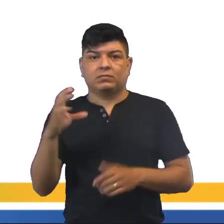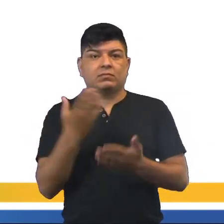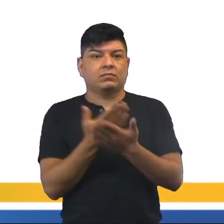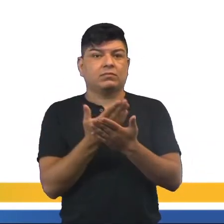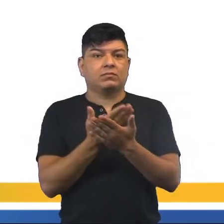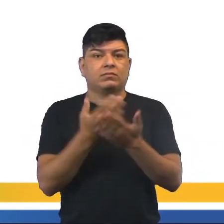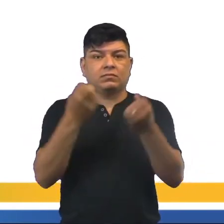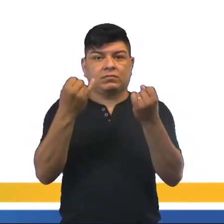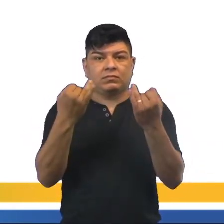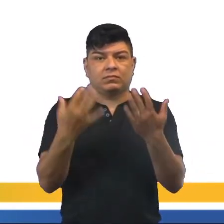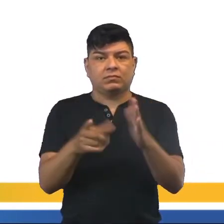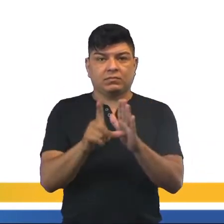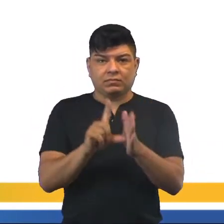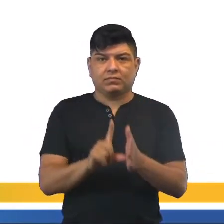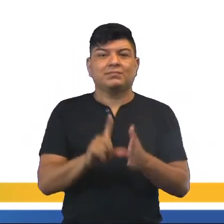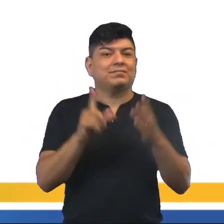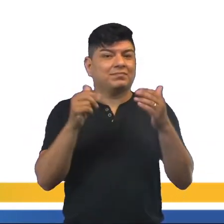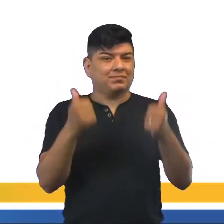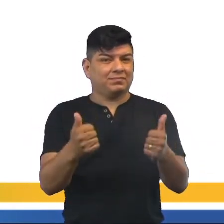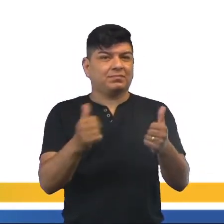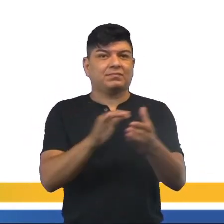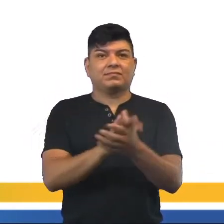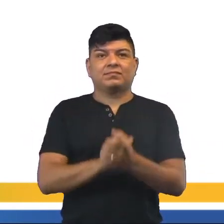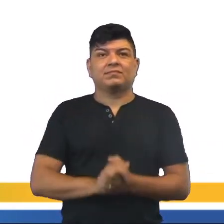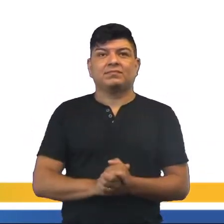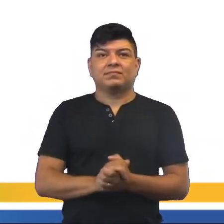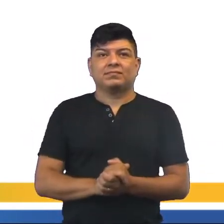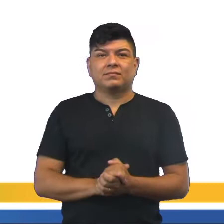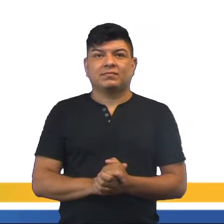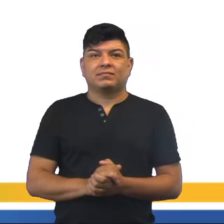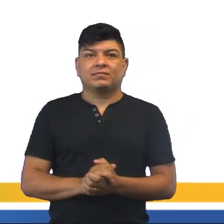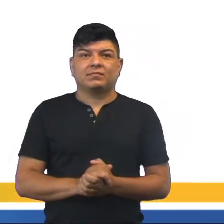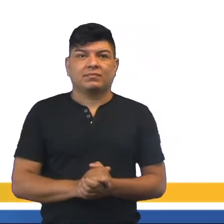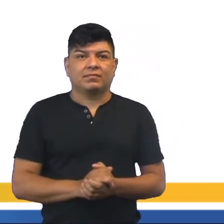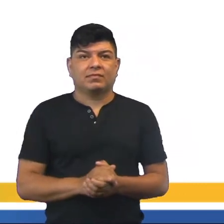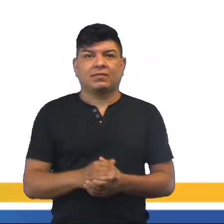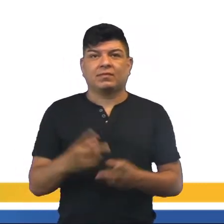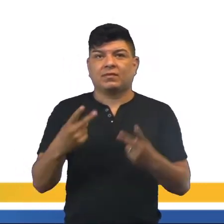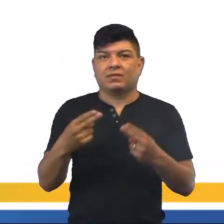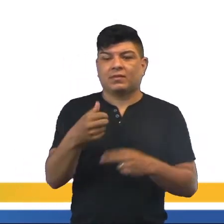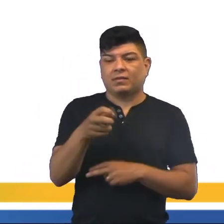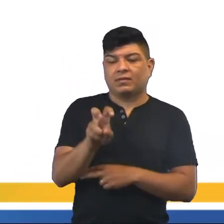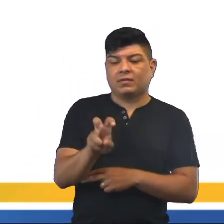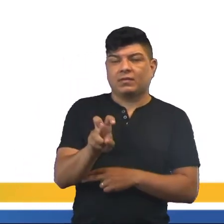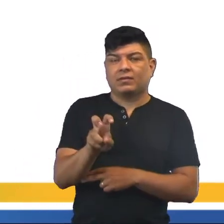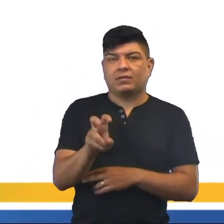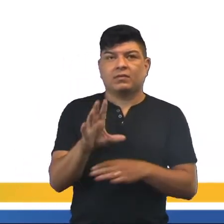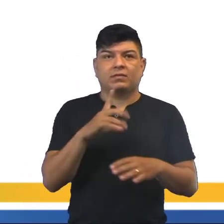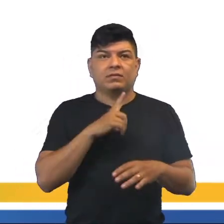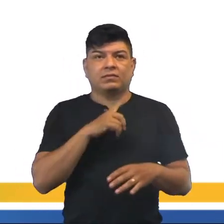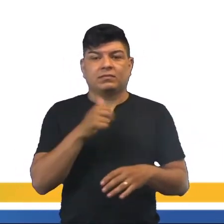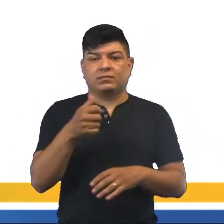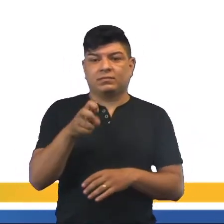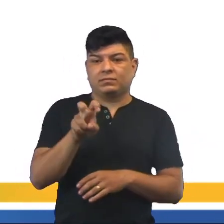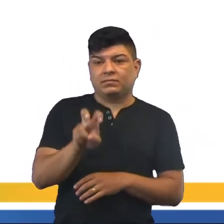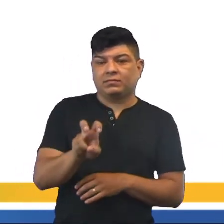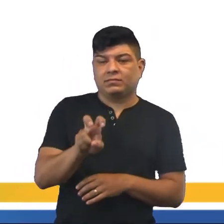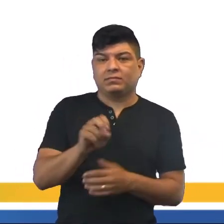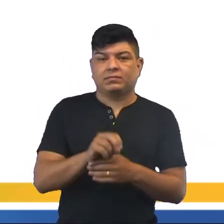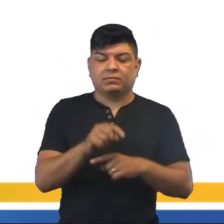administradas anteriormente, tá? Vamos lá. O MMC de 5 e 3 é 15. Logo, nós temos que 15